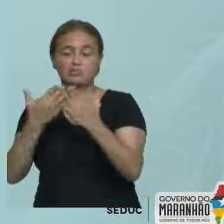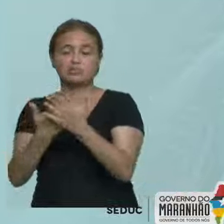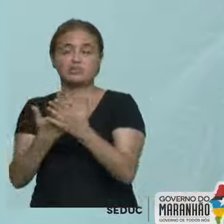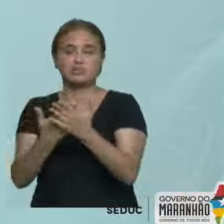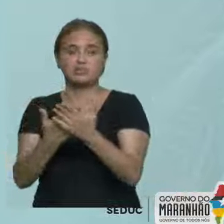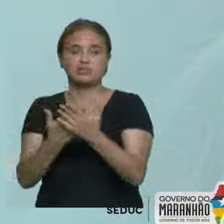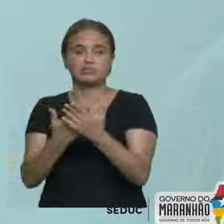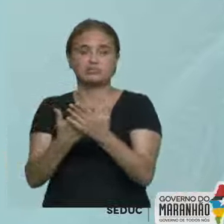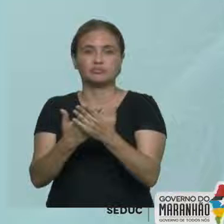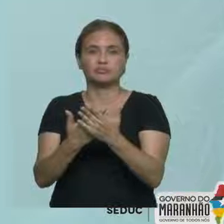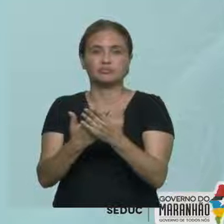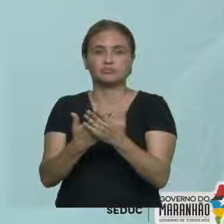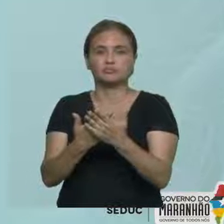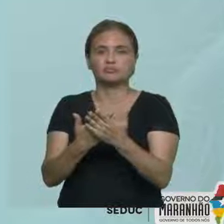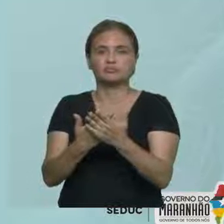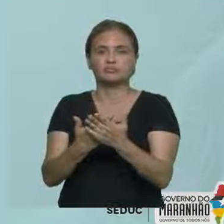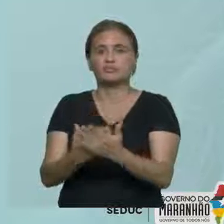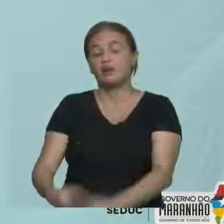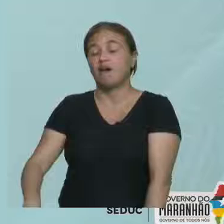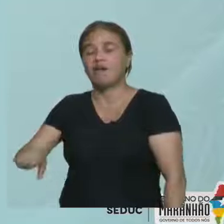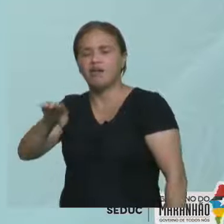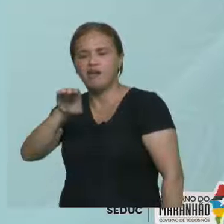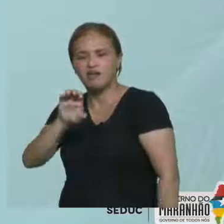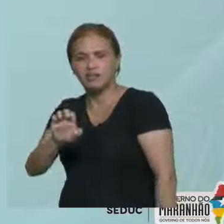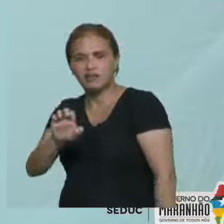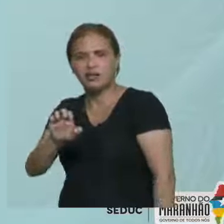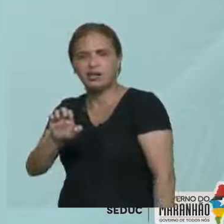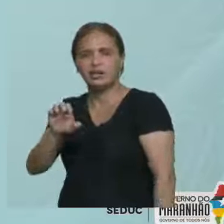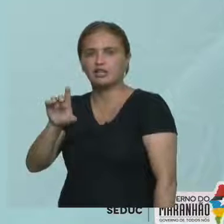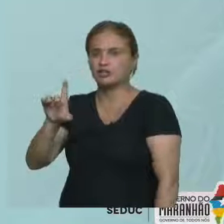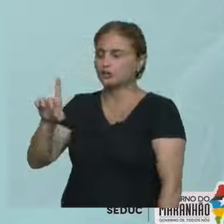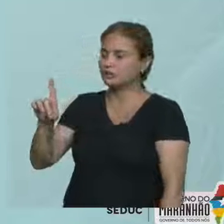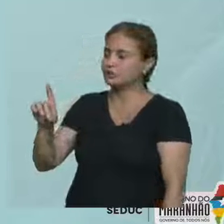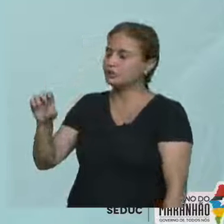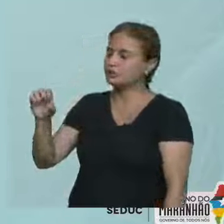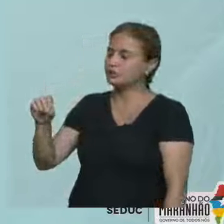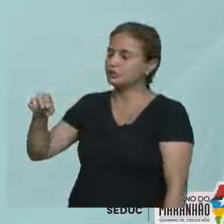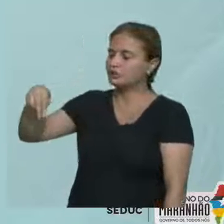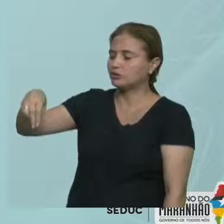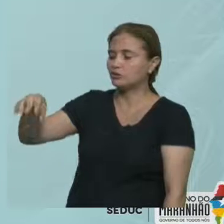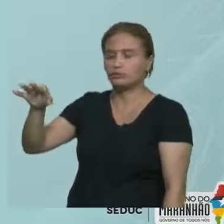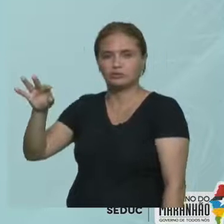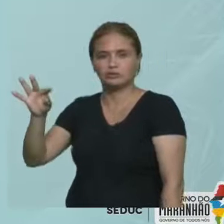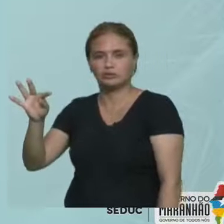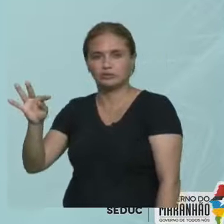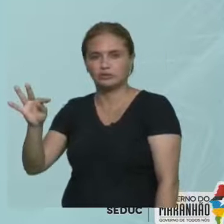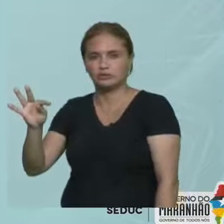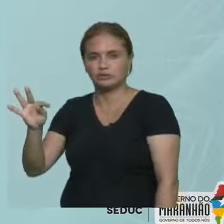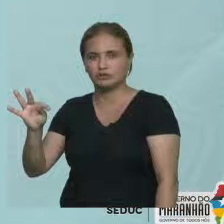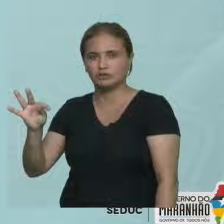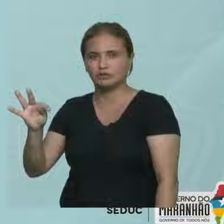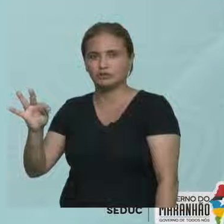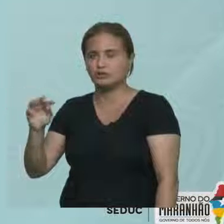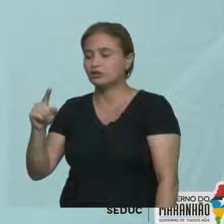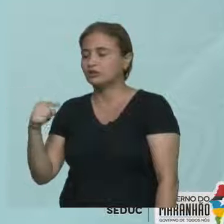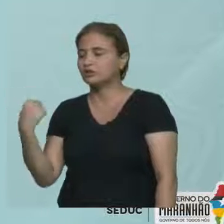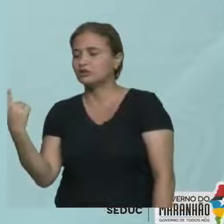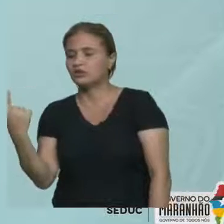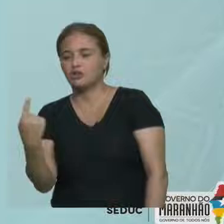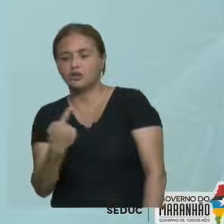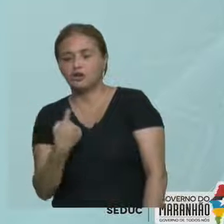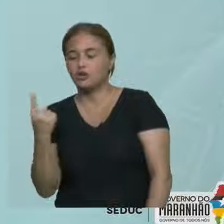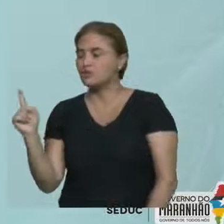presente, tá? Então, we don't go to school Sunday. Nós não vamos aos domingos, tá bom? Então, era para vocês responderem tudo